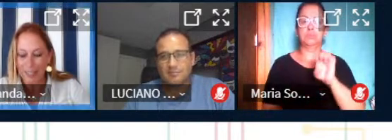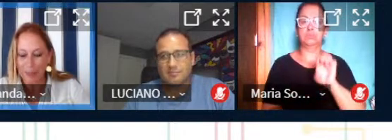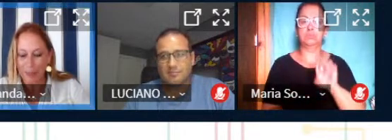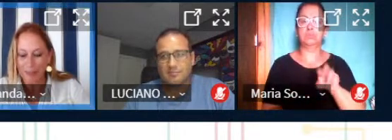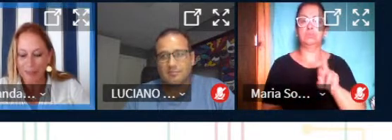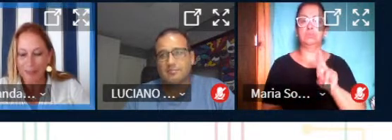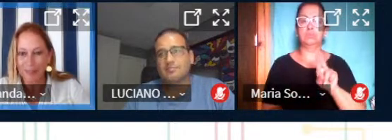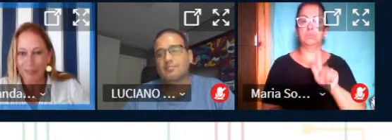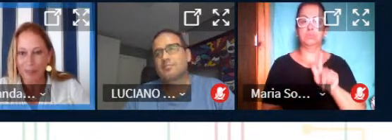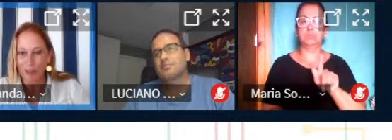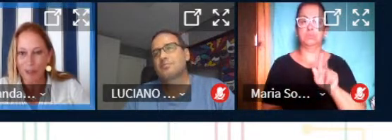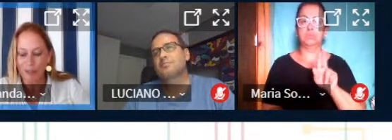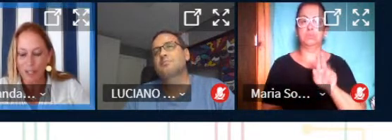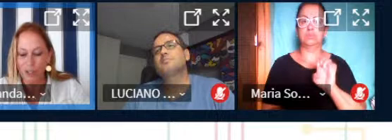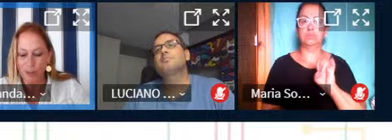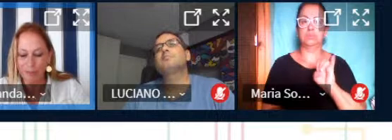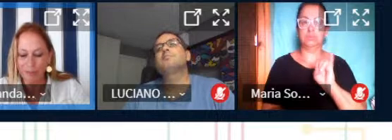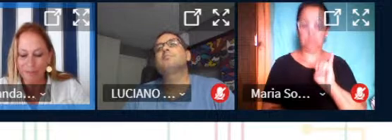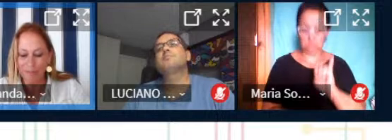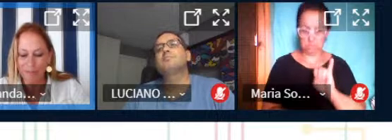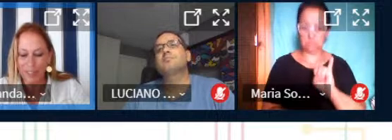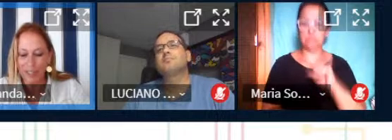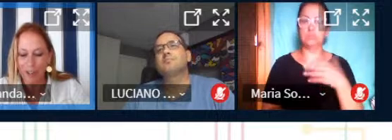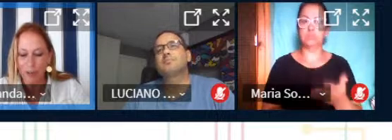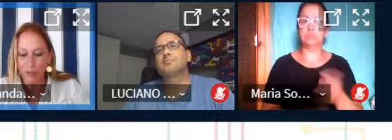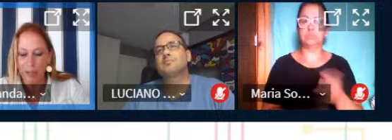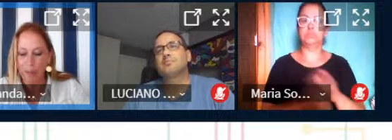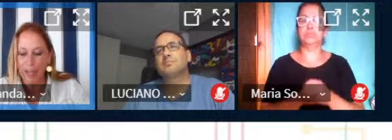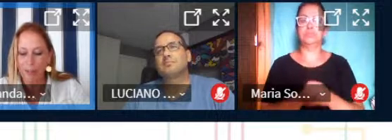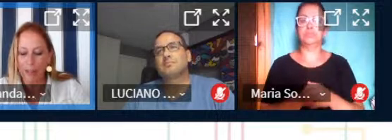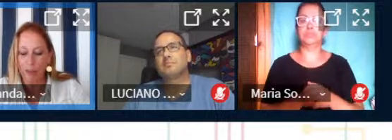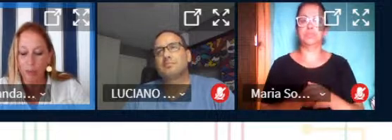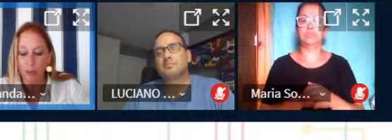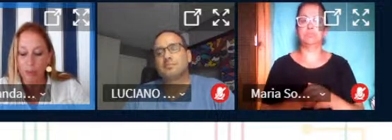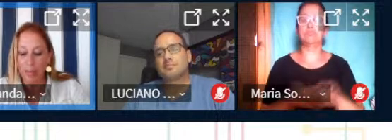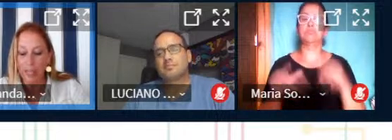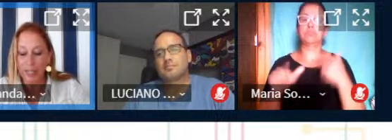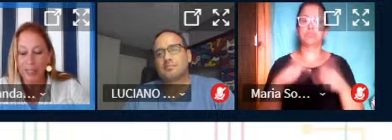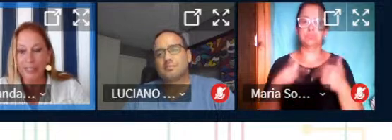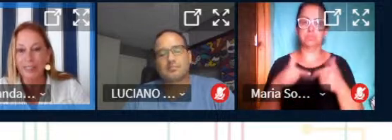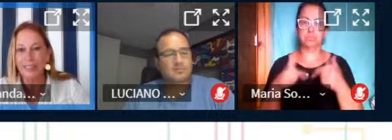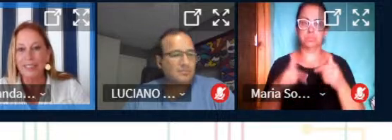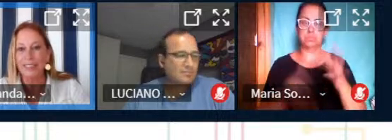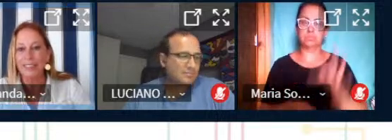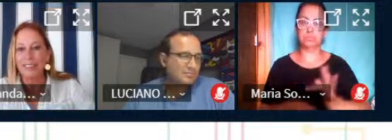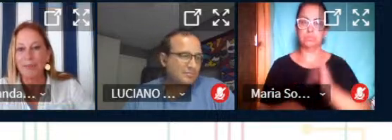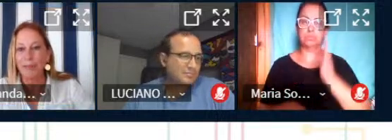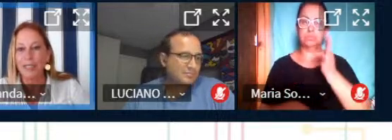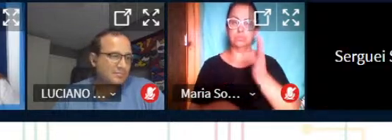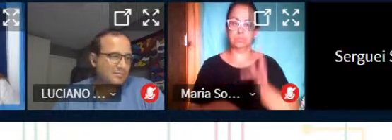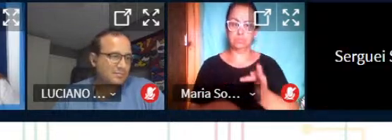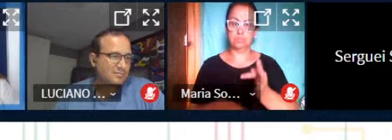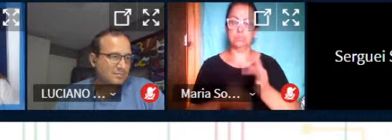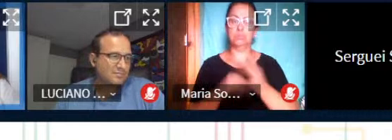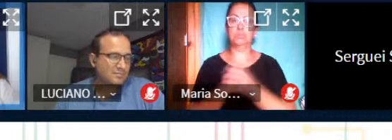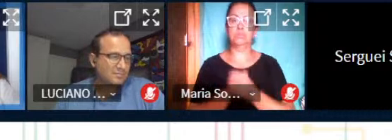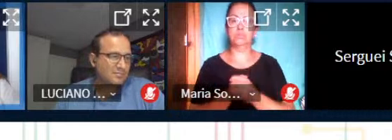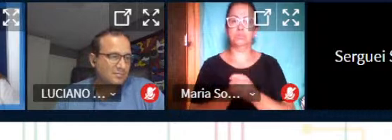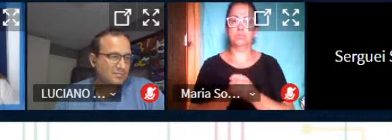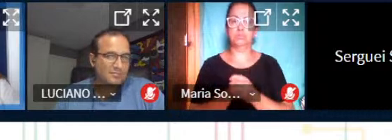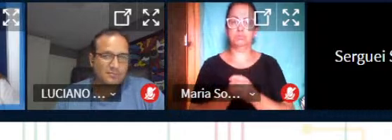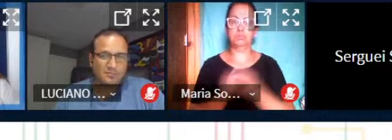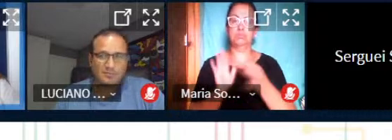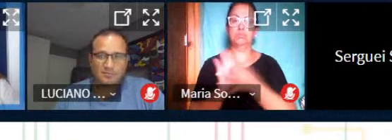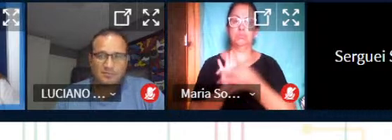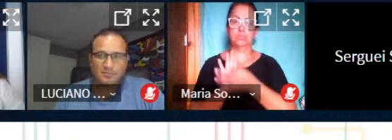participem com áudio e vídeo o trabalho é a cultura maker passamos aos comentários